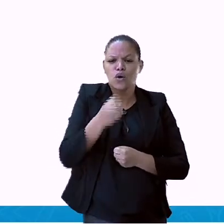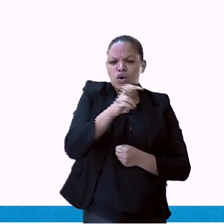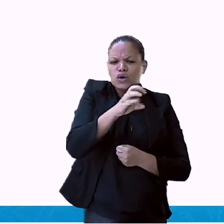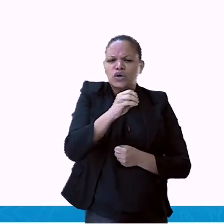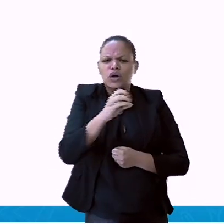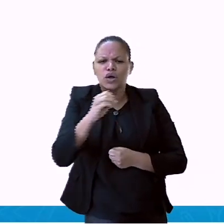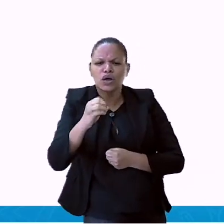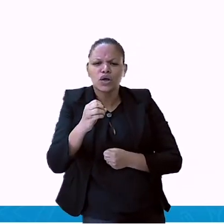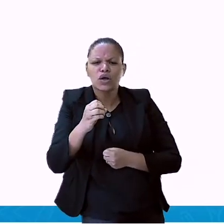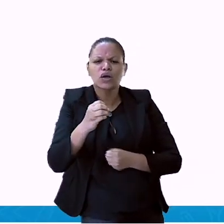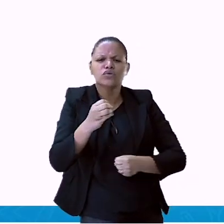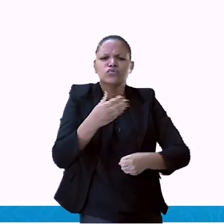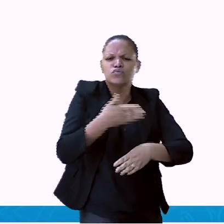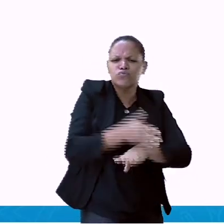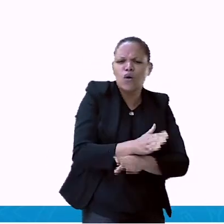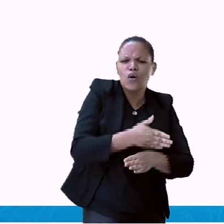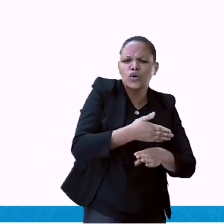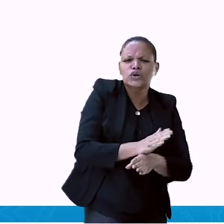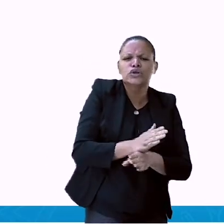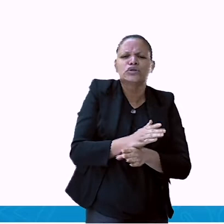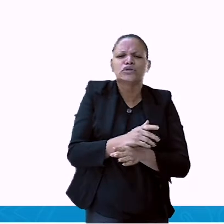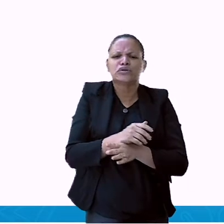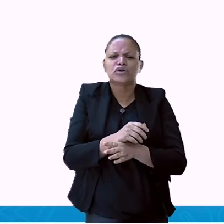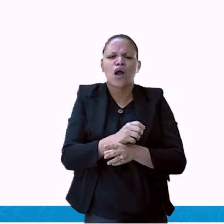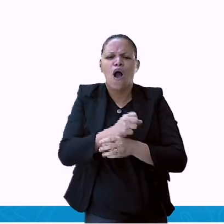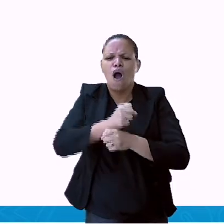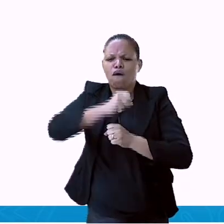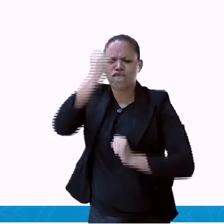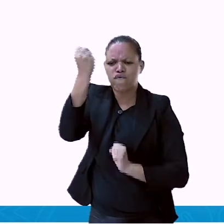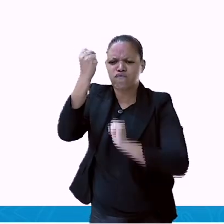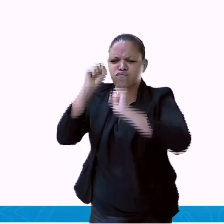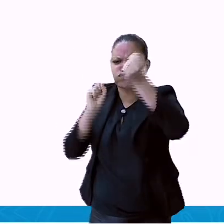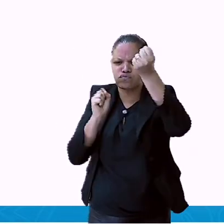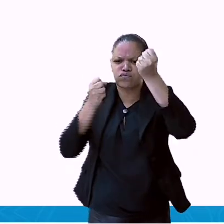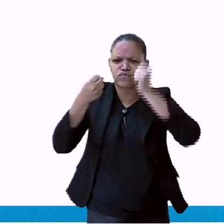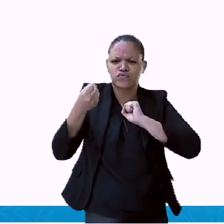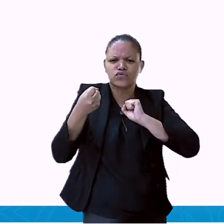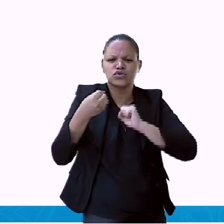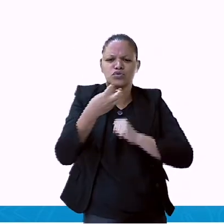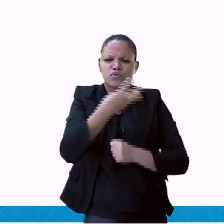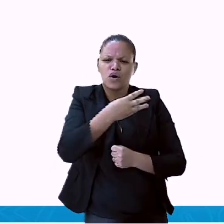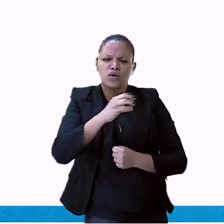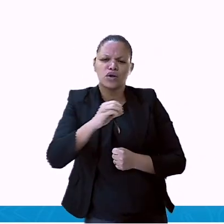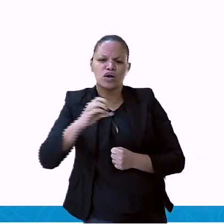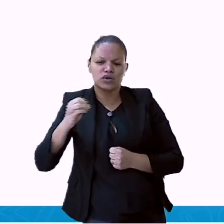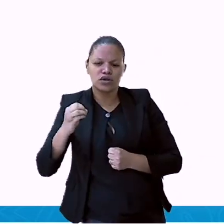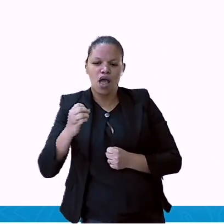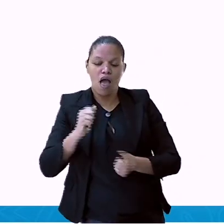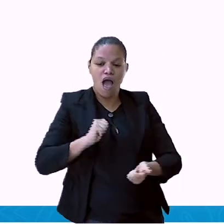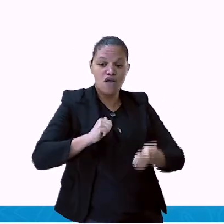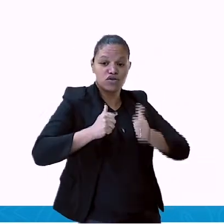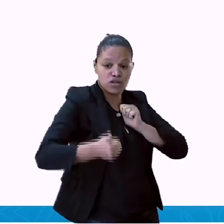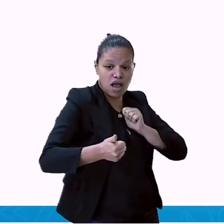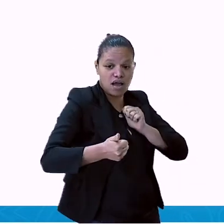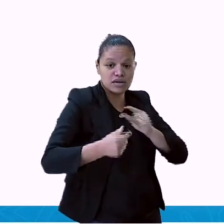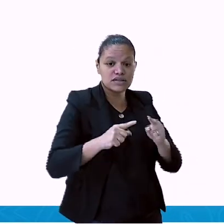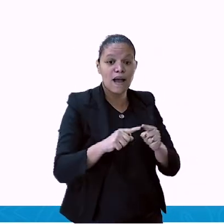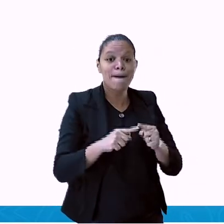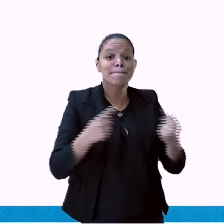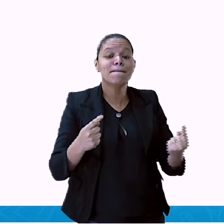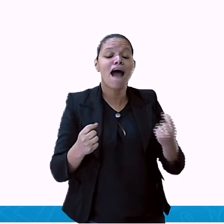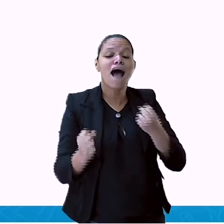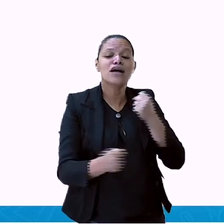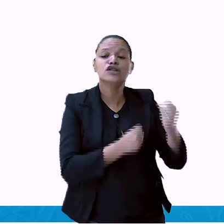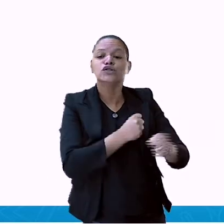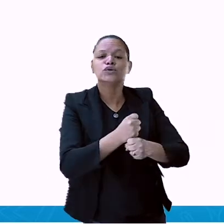nós tivemos o mesmo participante, né? A mesma quantidade de alunos, ó. 600. Então, respondendo a nossa questão,